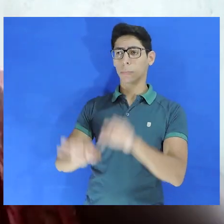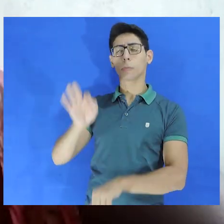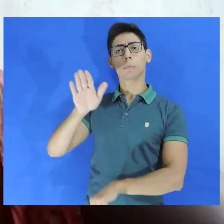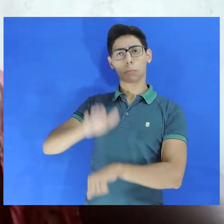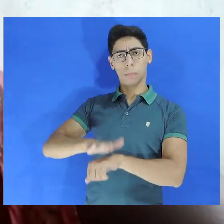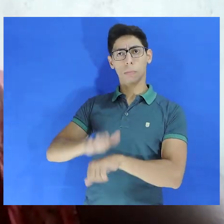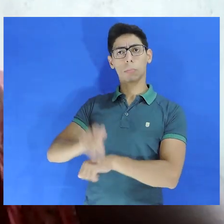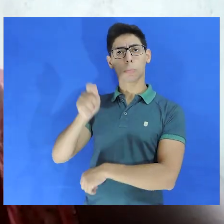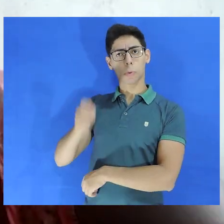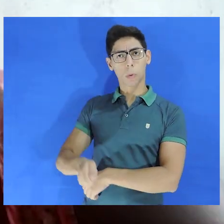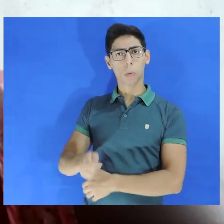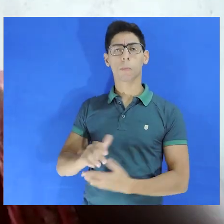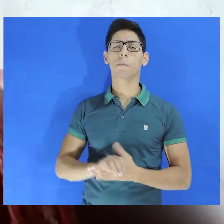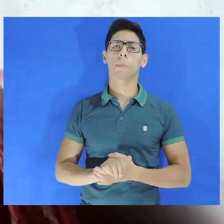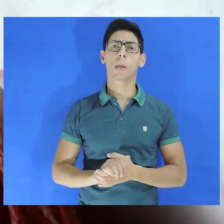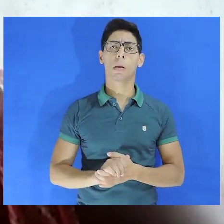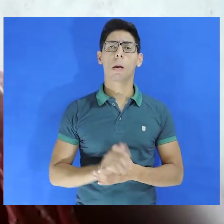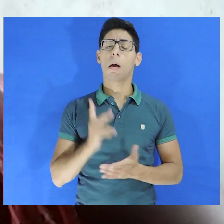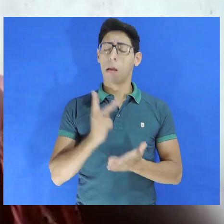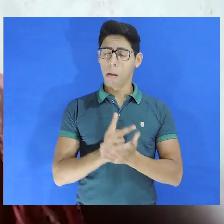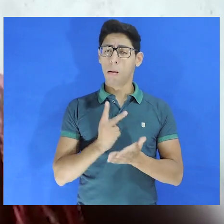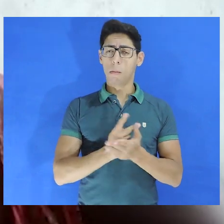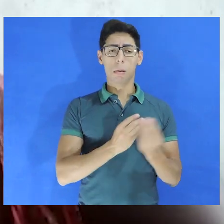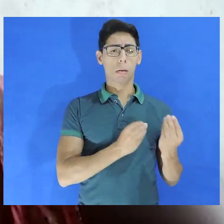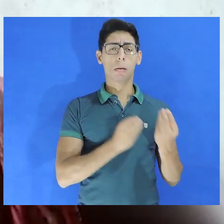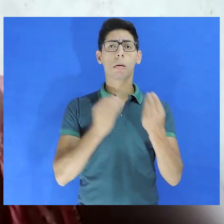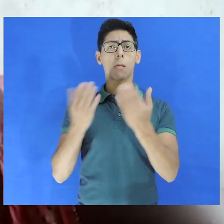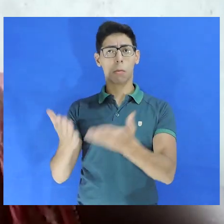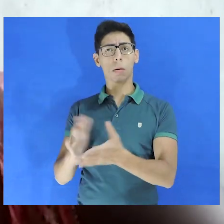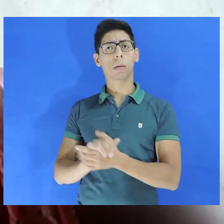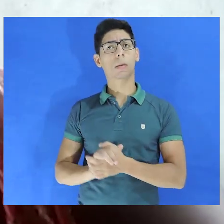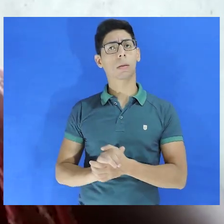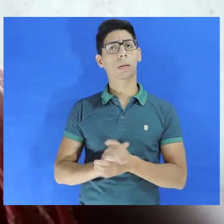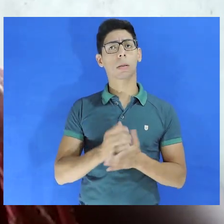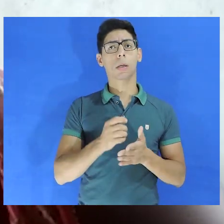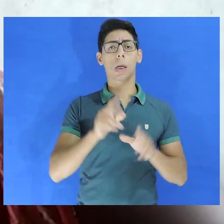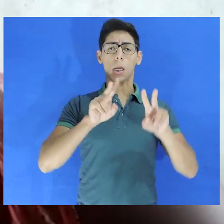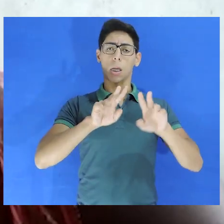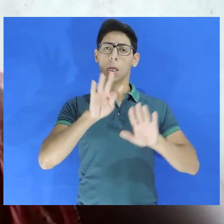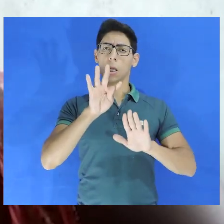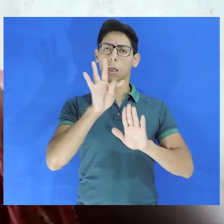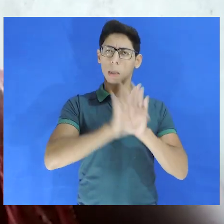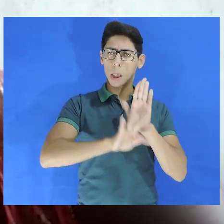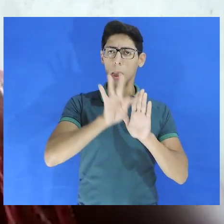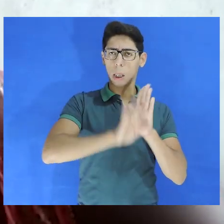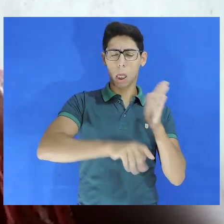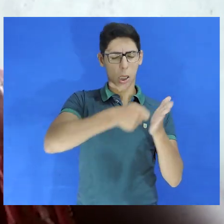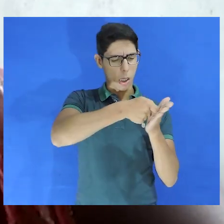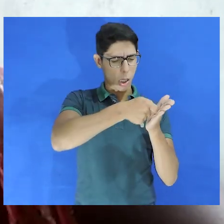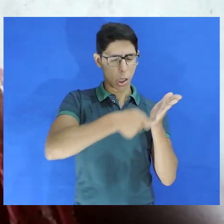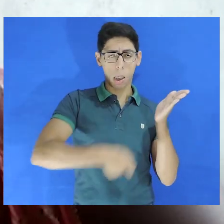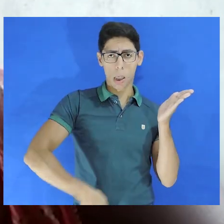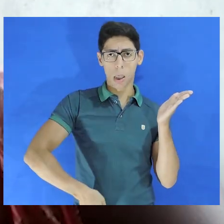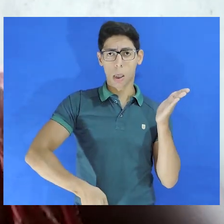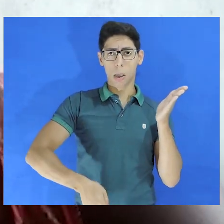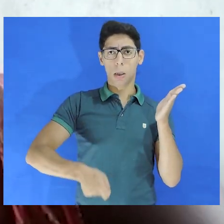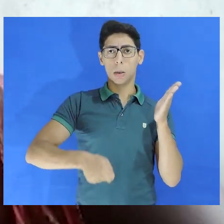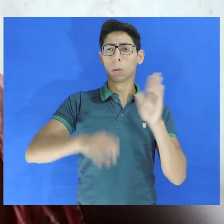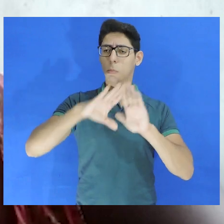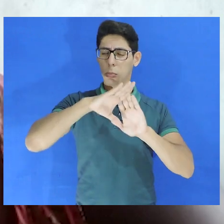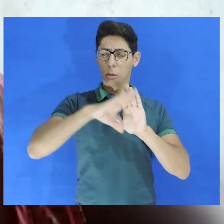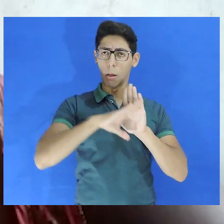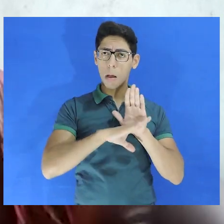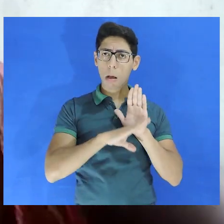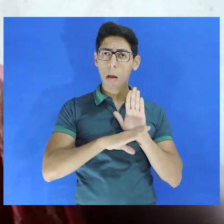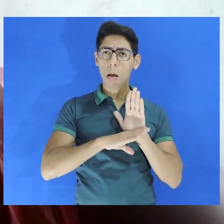autoridade onde a gente estiver. Então, gente leva a mesma pauta, redigida em texto e